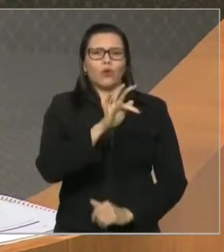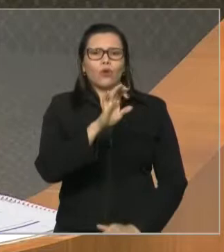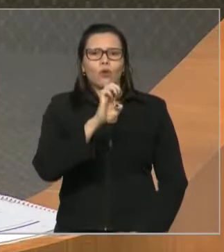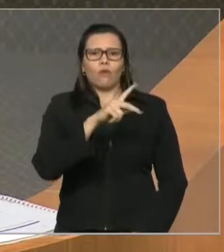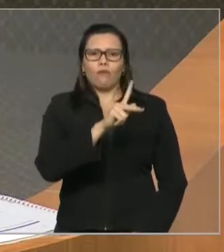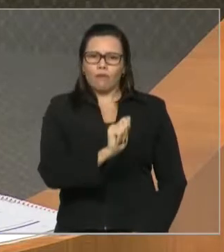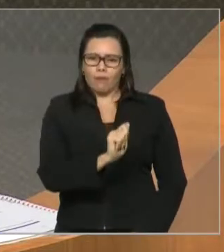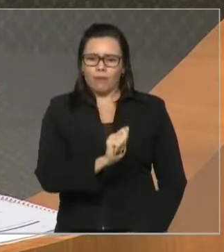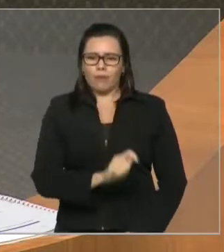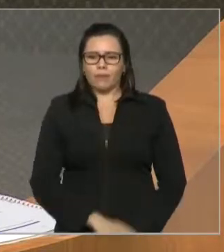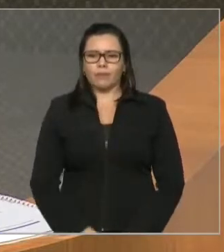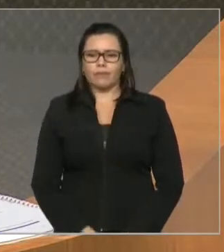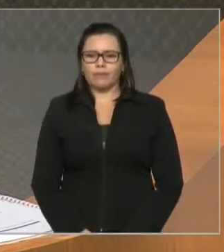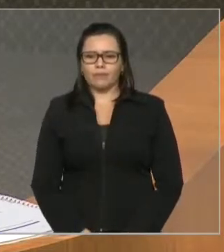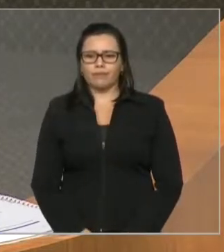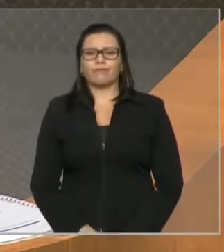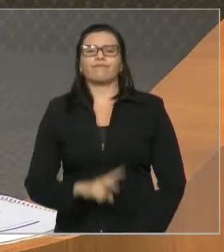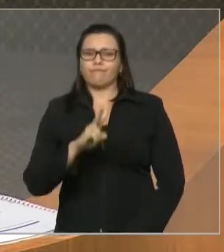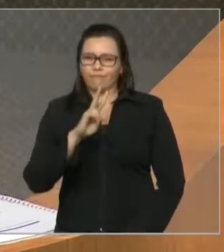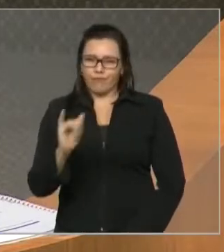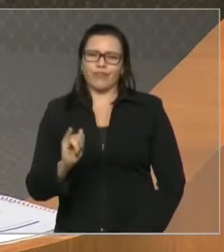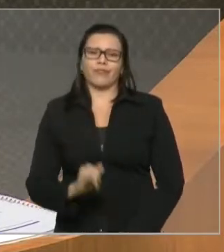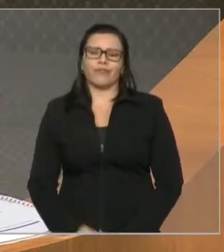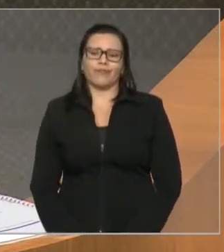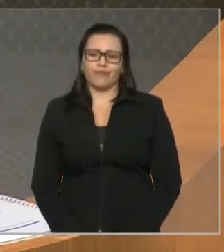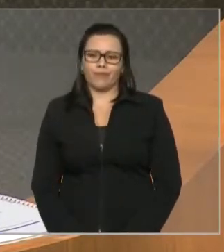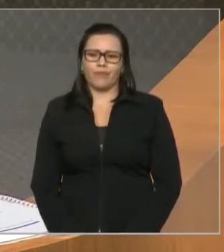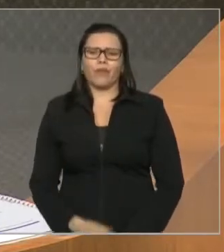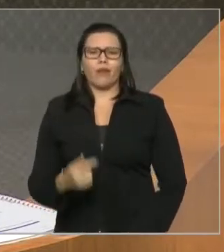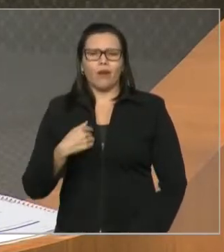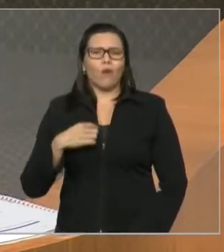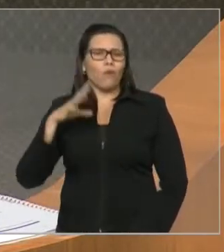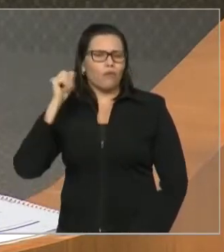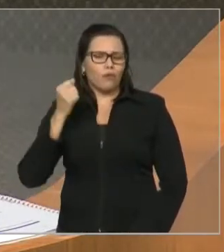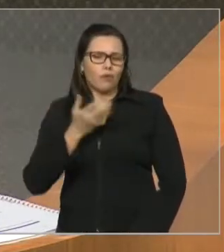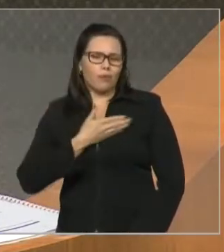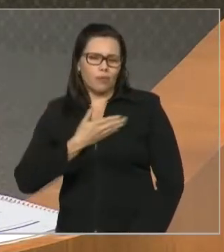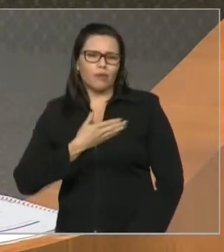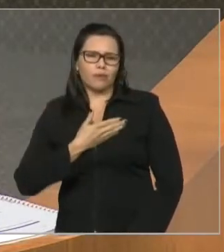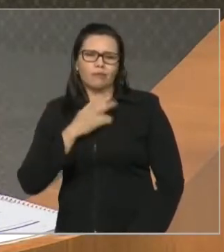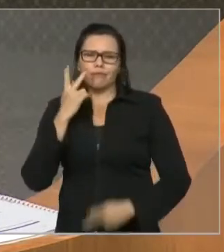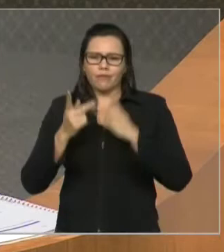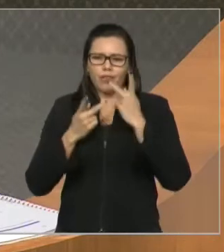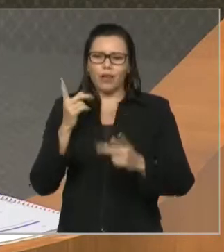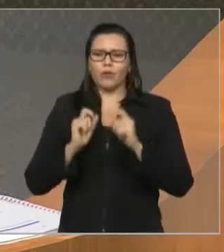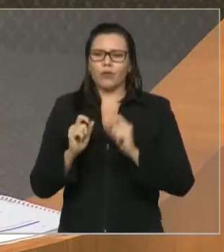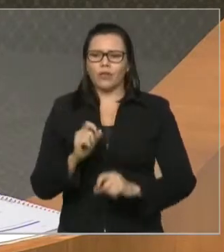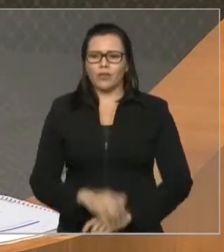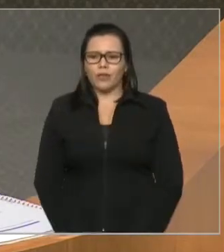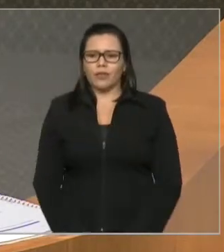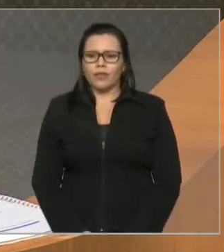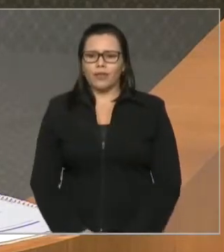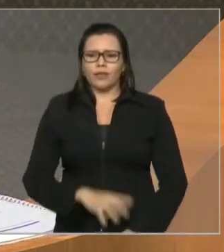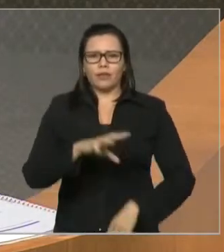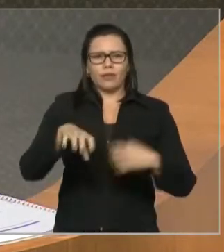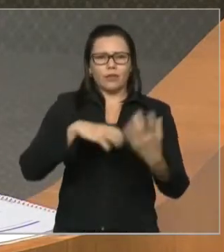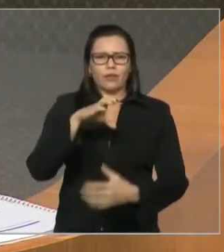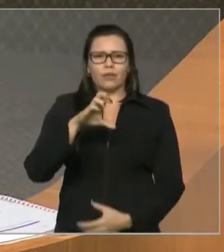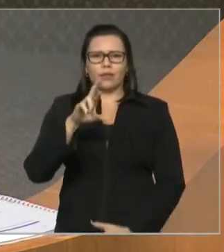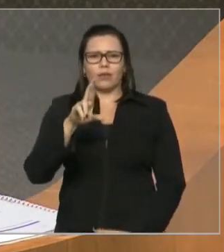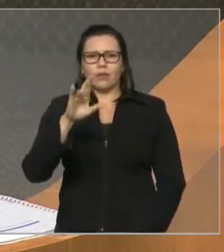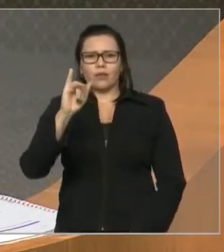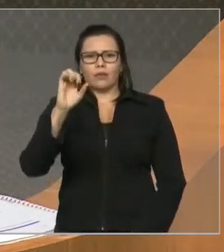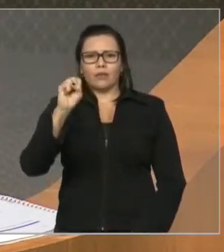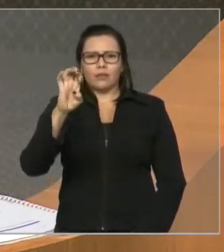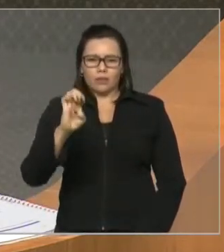aprovar a alíquota do FEPA. E eu vi um colega dizer aqui, com todo respeito, que é uma crise nacional. É, mas você